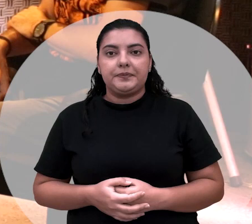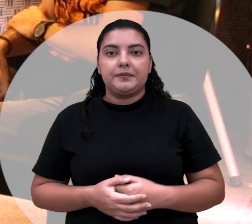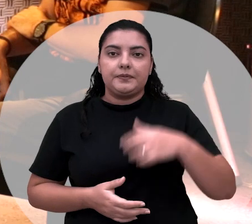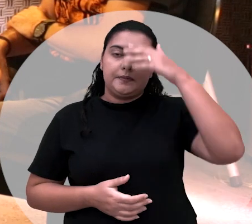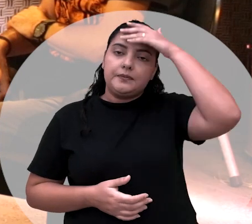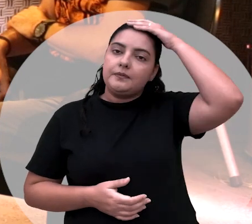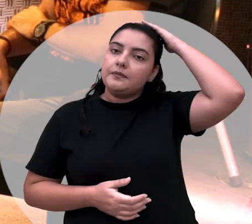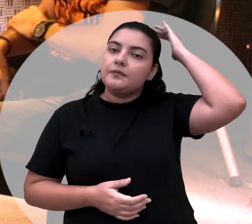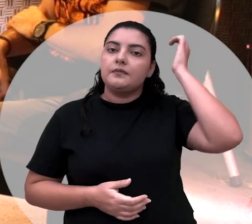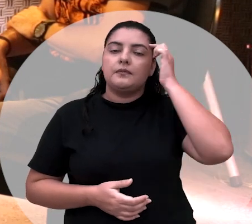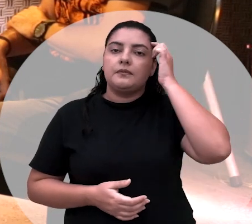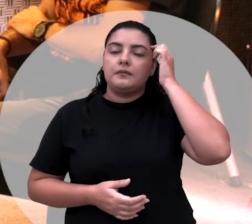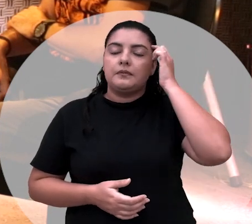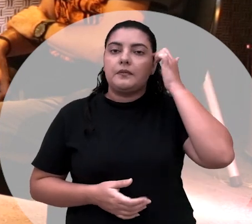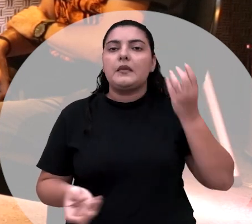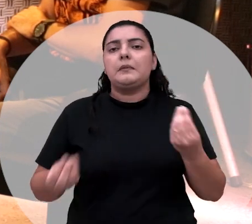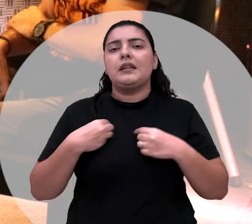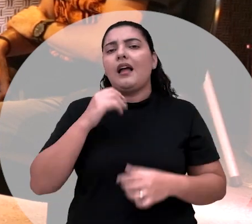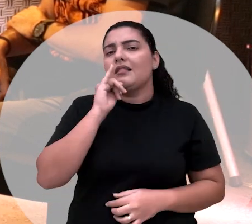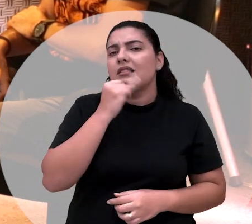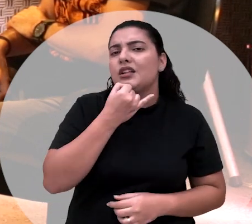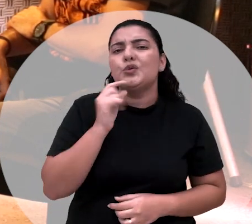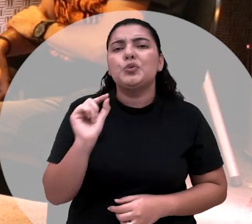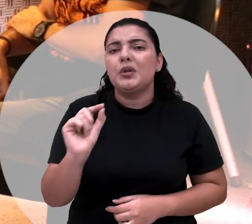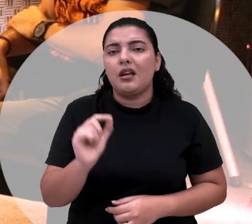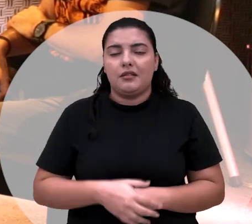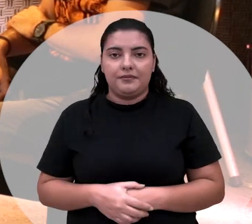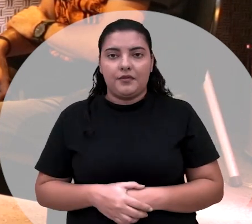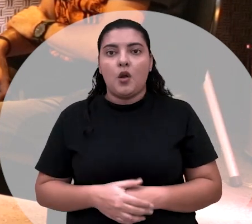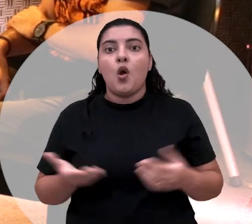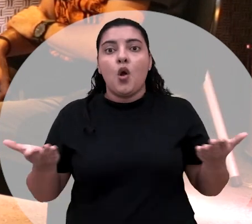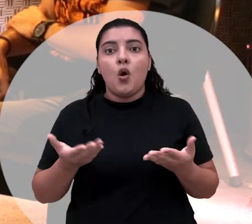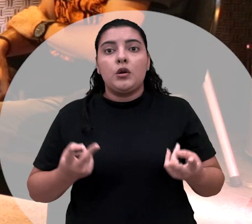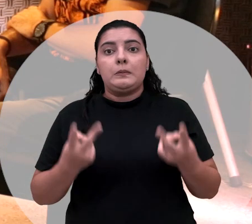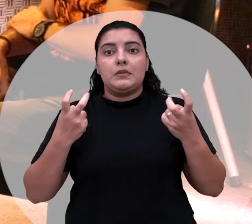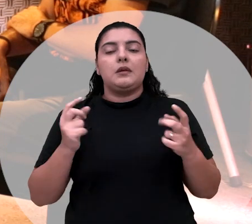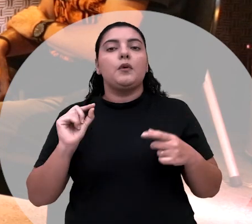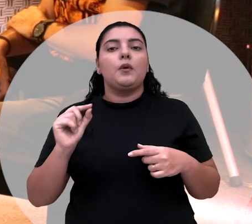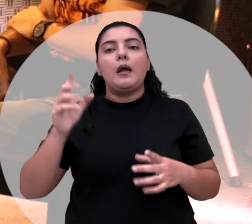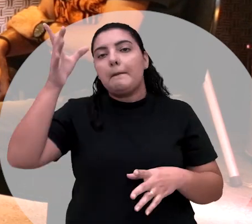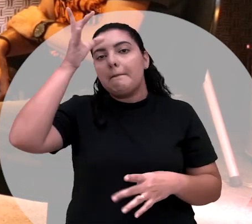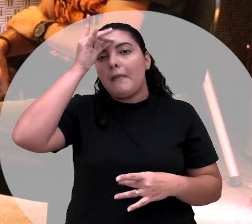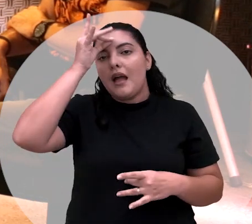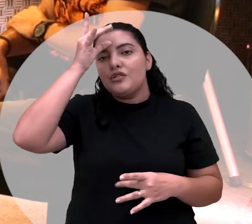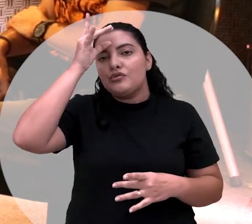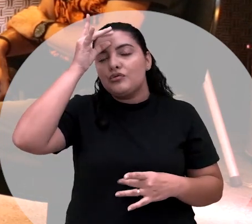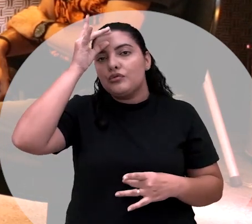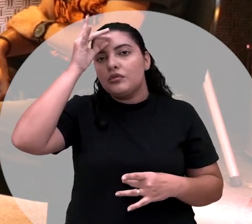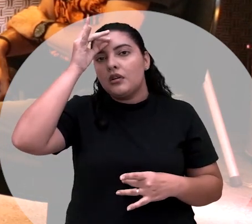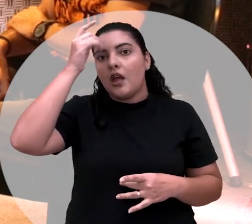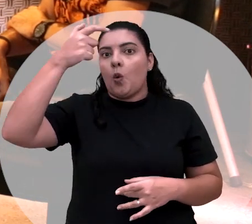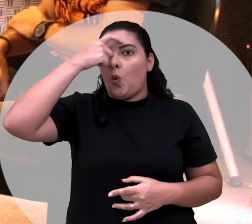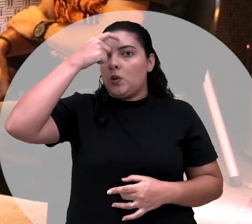O que me entristece, eu vou dizer assim para você, que me entristece. Hoje que eu vejo muito o médium, eu costumo dizer que se chama-se médium